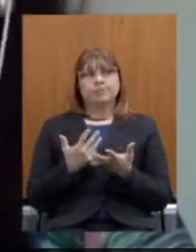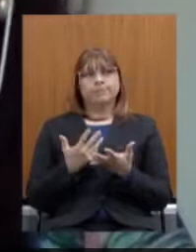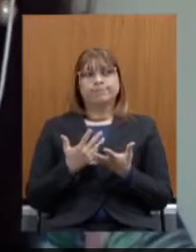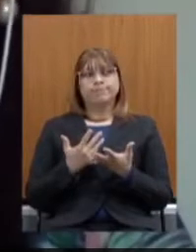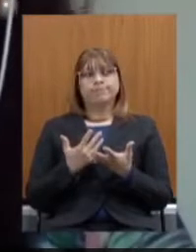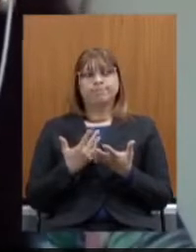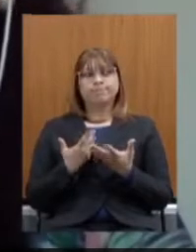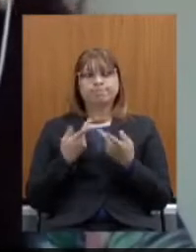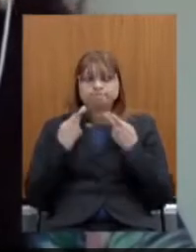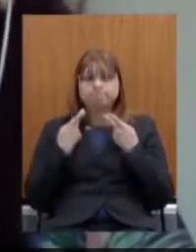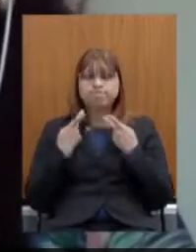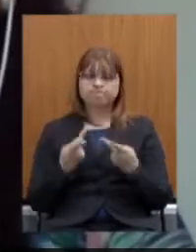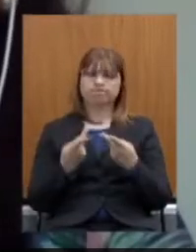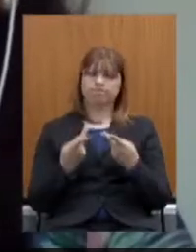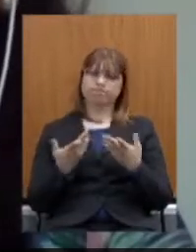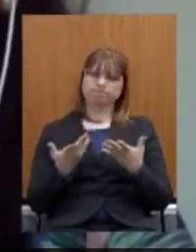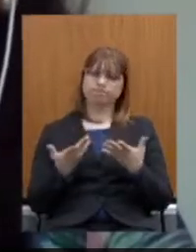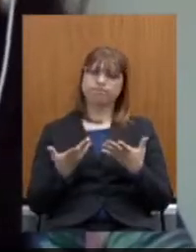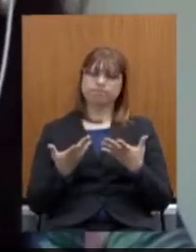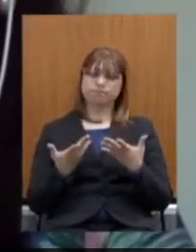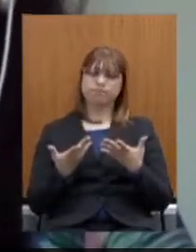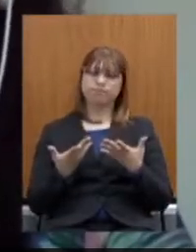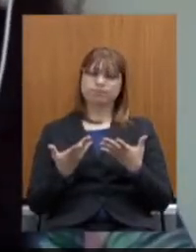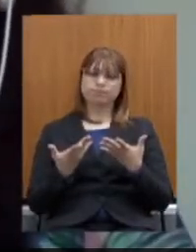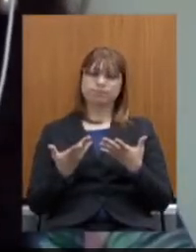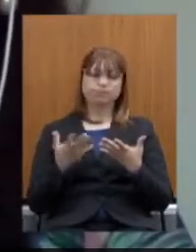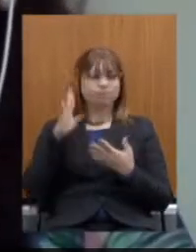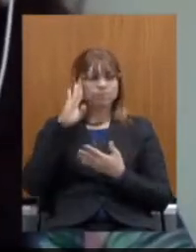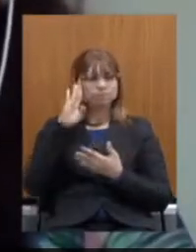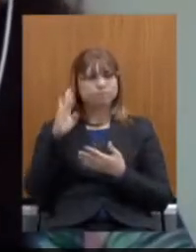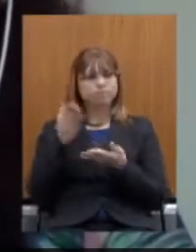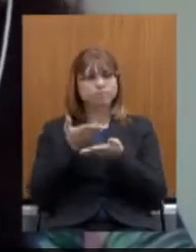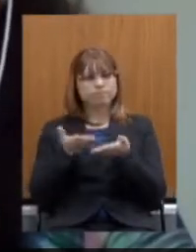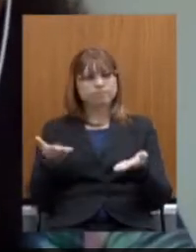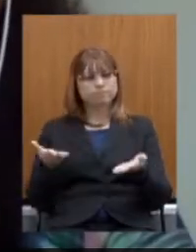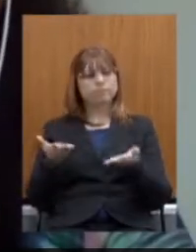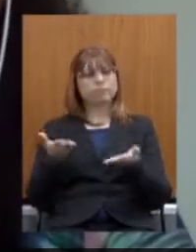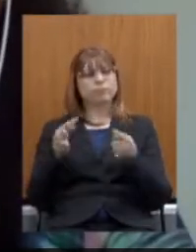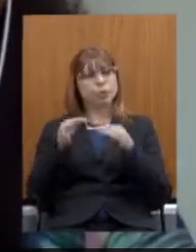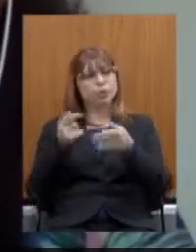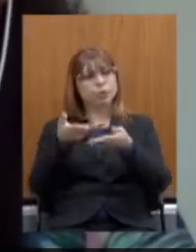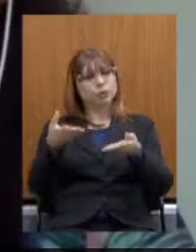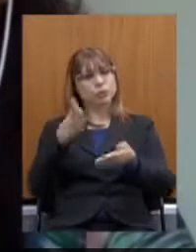manifestação dirigida a todos os servidores